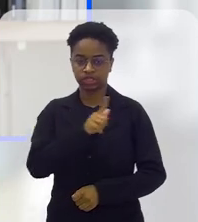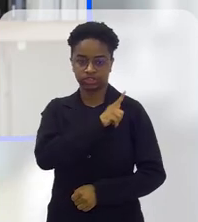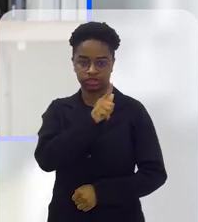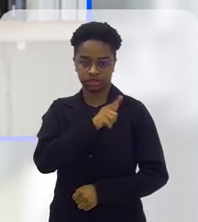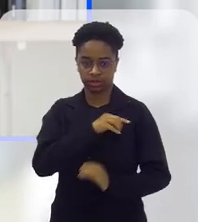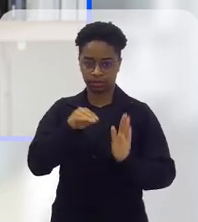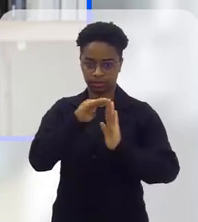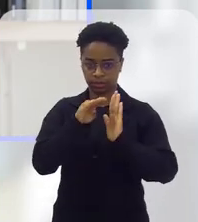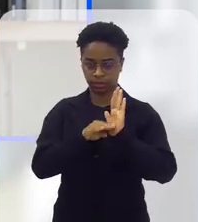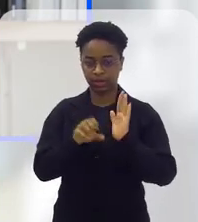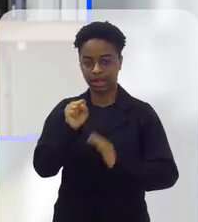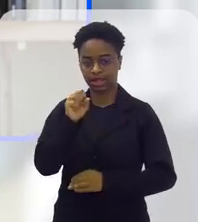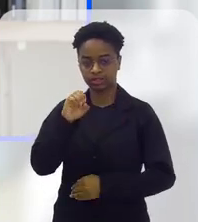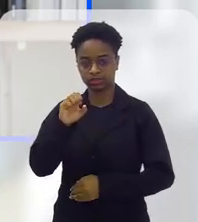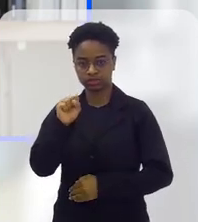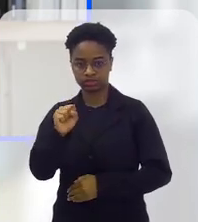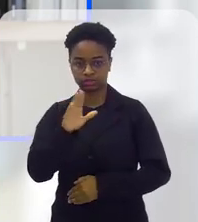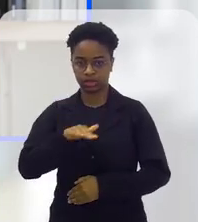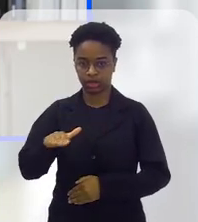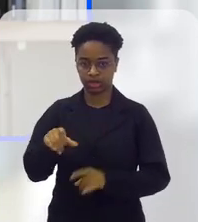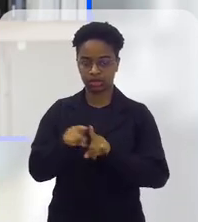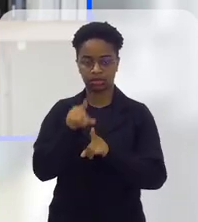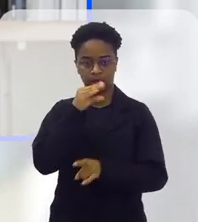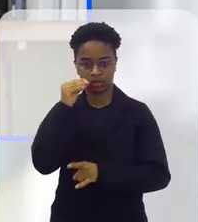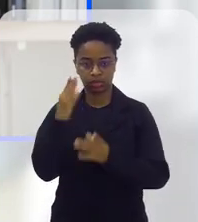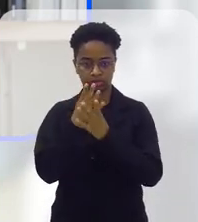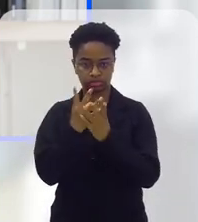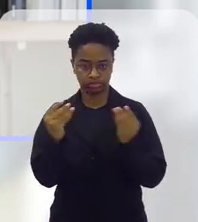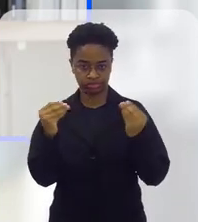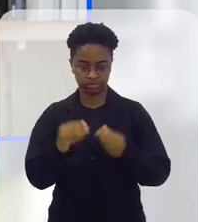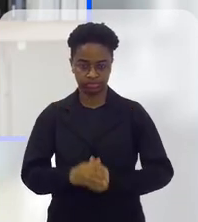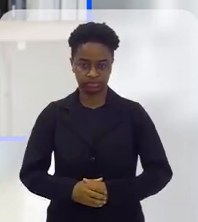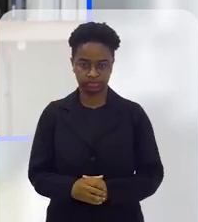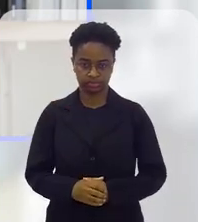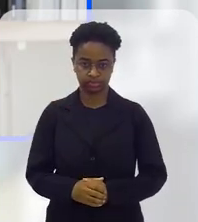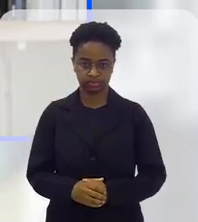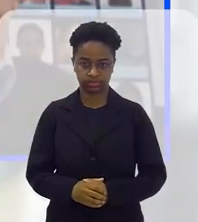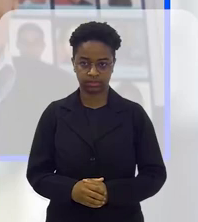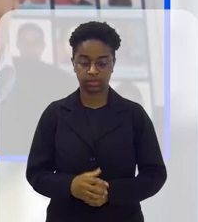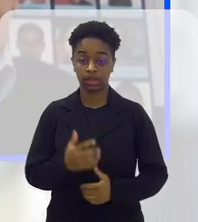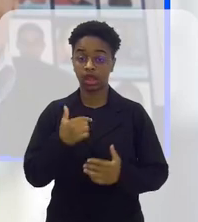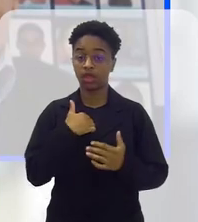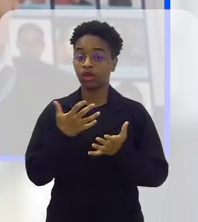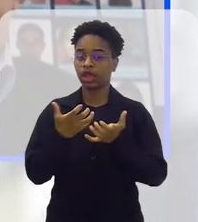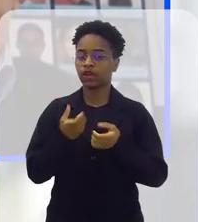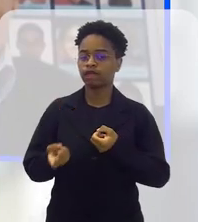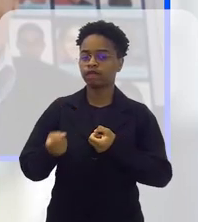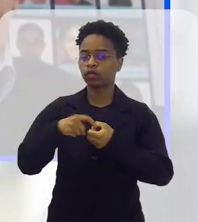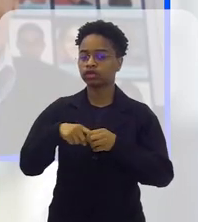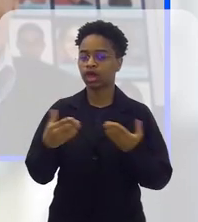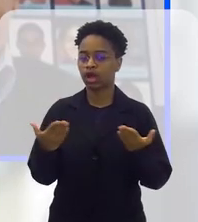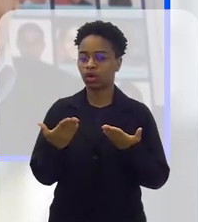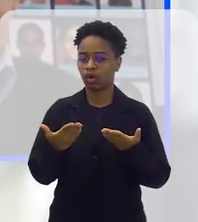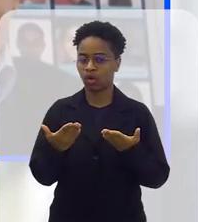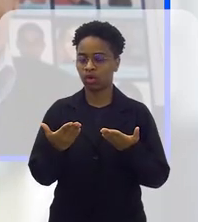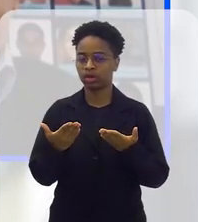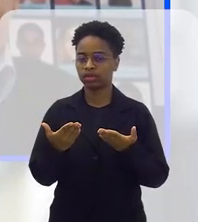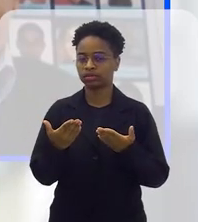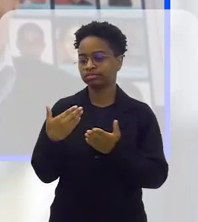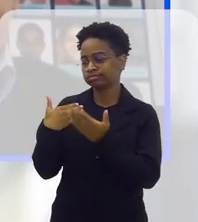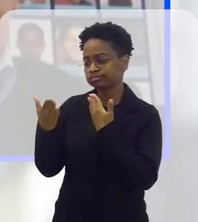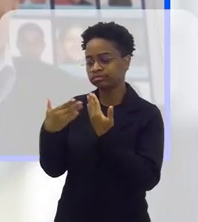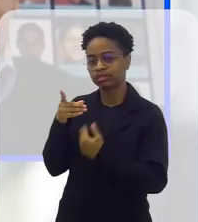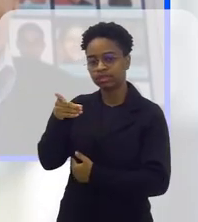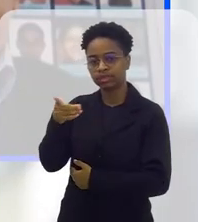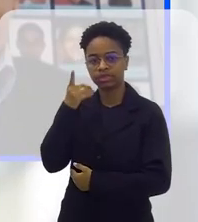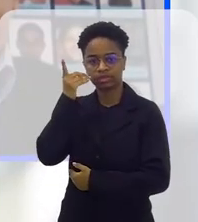gerente do programa SOS Crianças e Adolescentes Desaparecidas. Eu gostaria de voltar nesse segundo bloco com